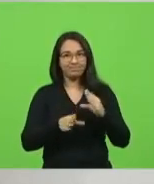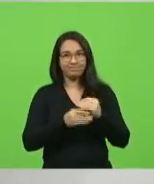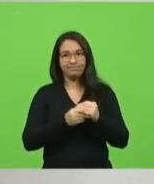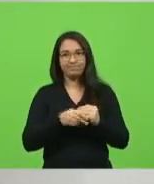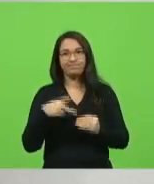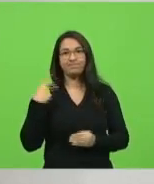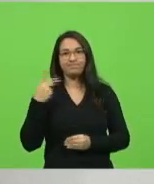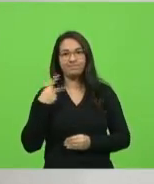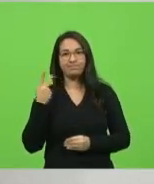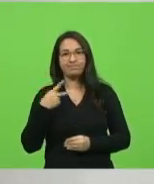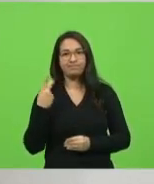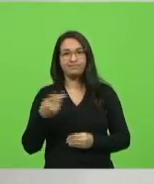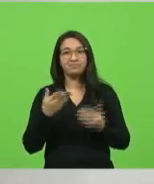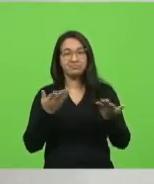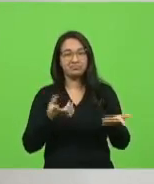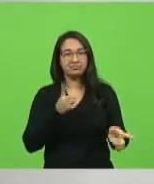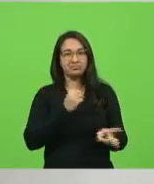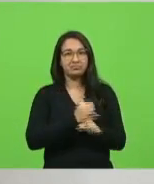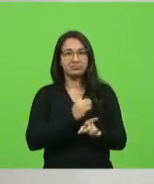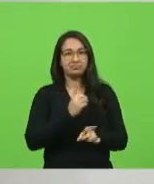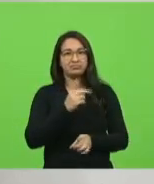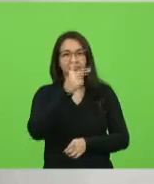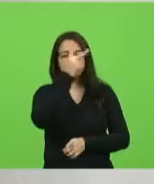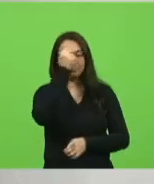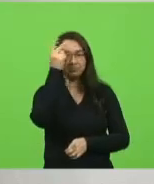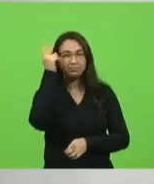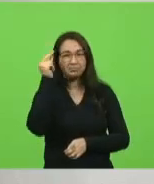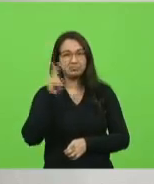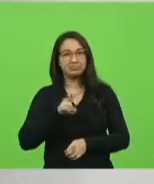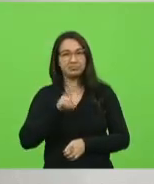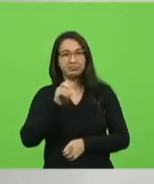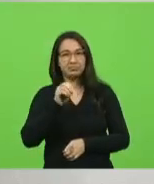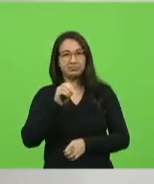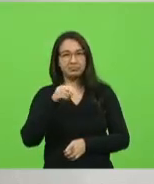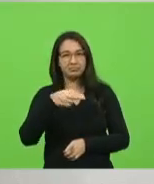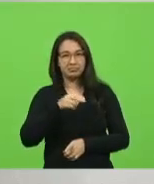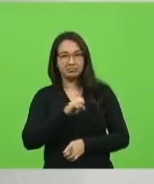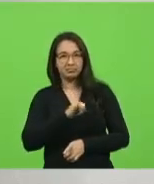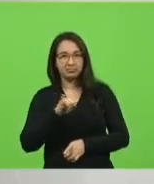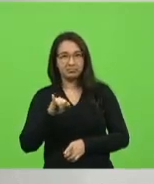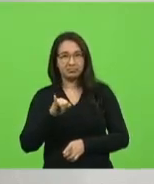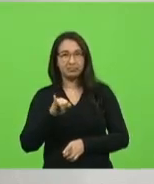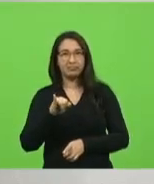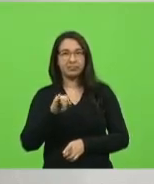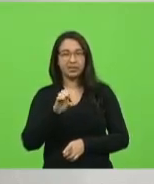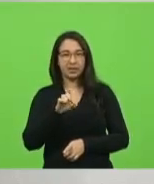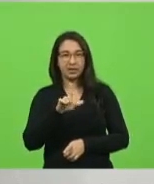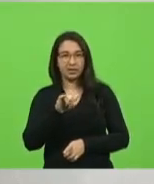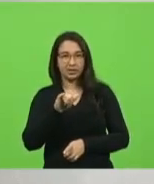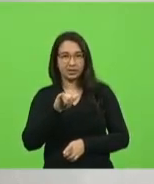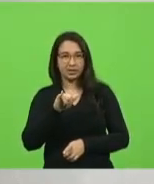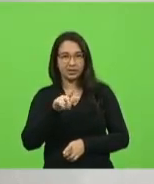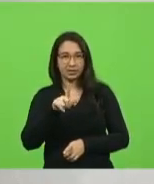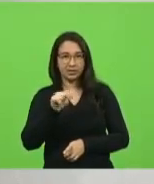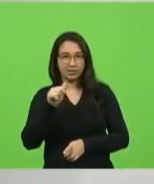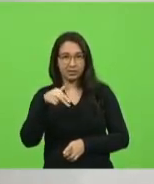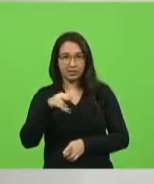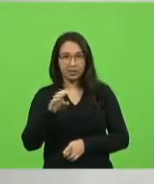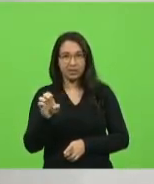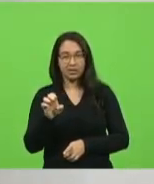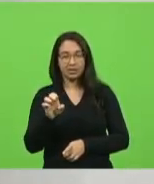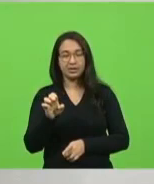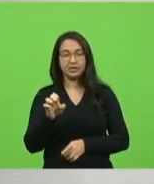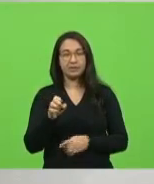recepcionado pelo prefeito Brambila, pelo vice-volnei, pela Edilane. Deixamos recursos naquele município